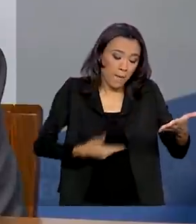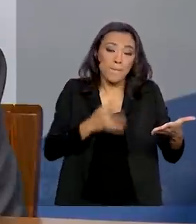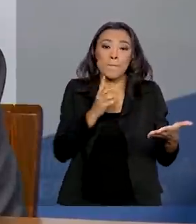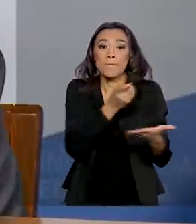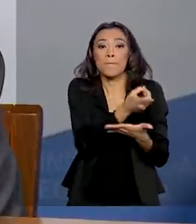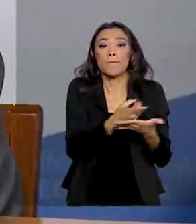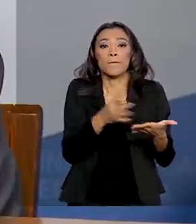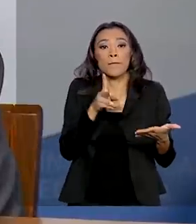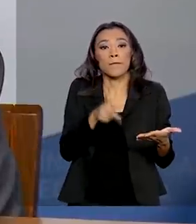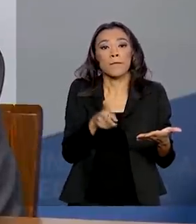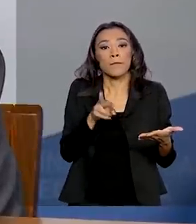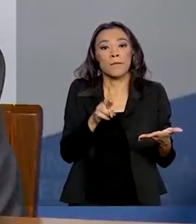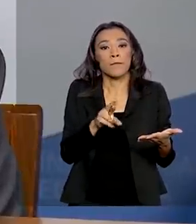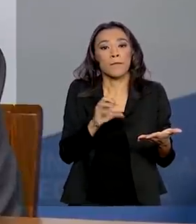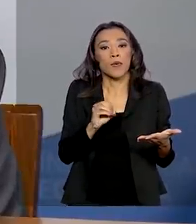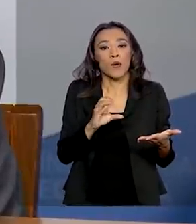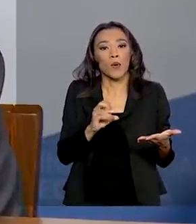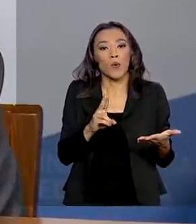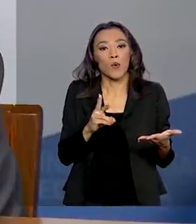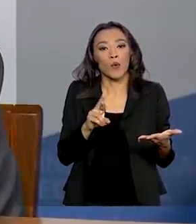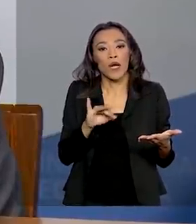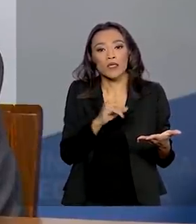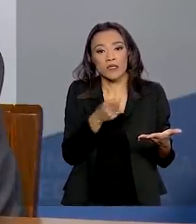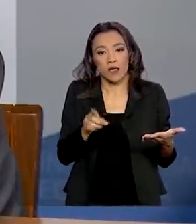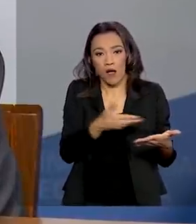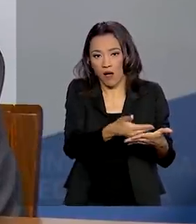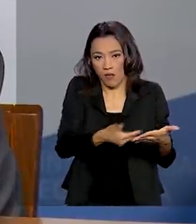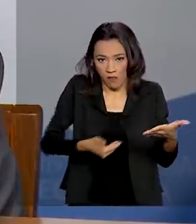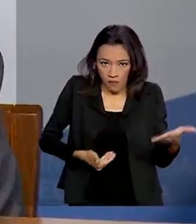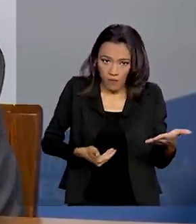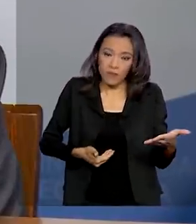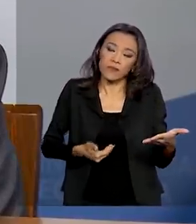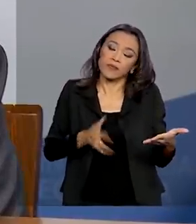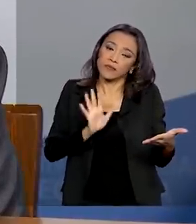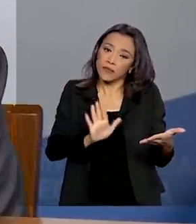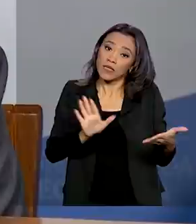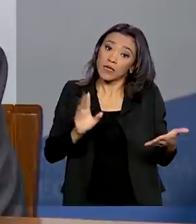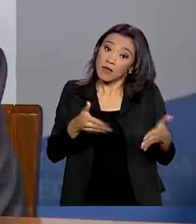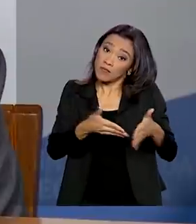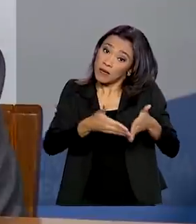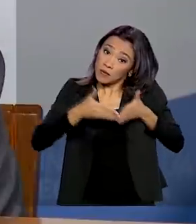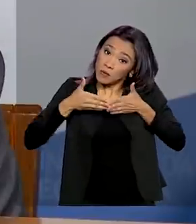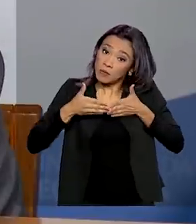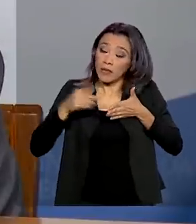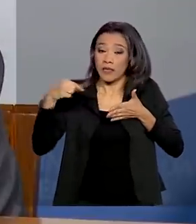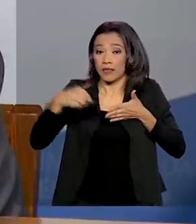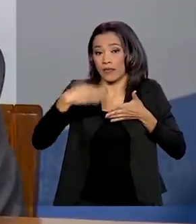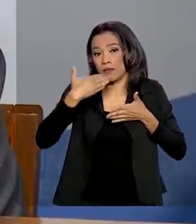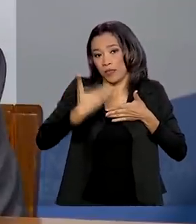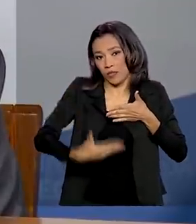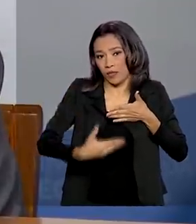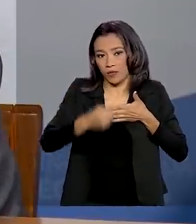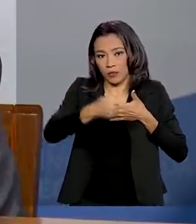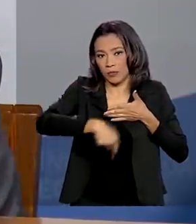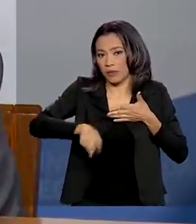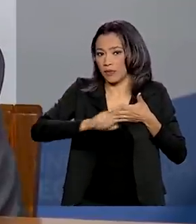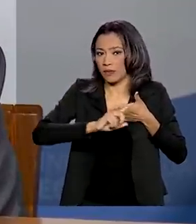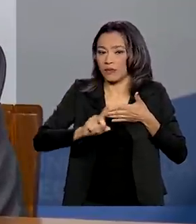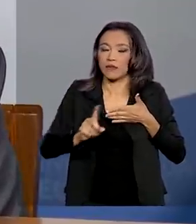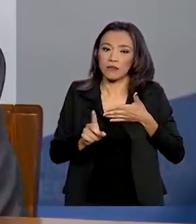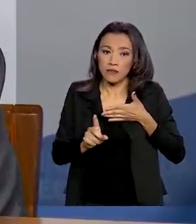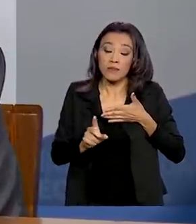no INSS. Então, temporariamente, está suspensa essa exigência. O procurador